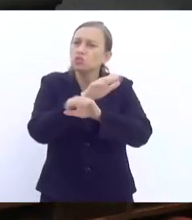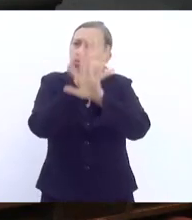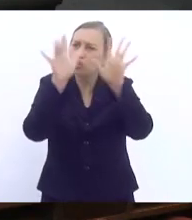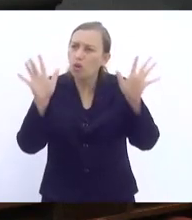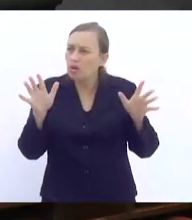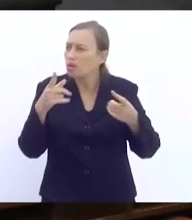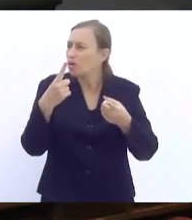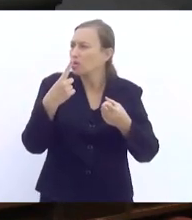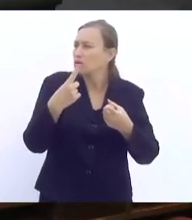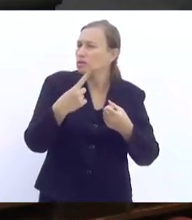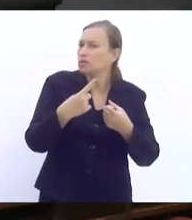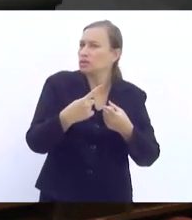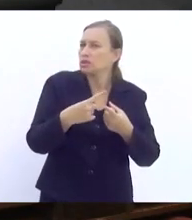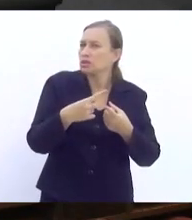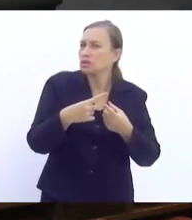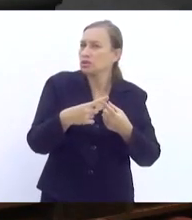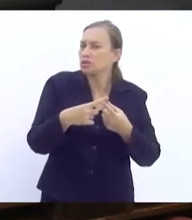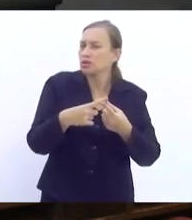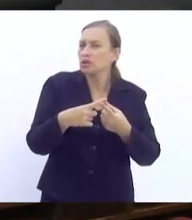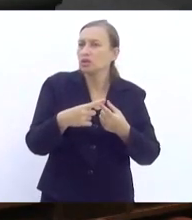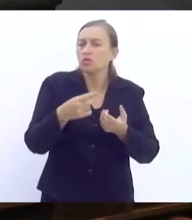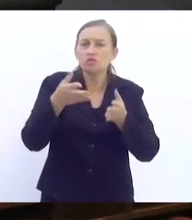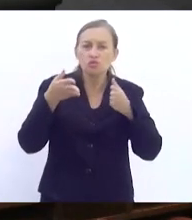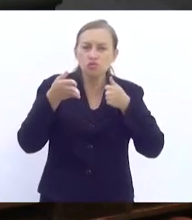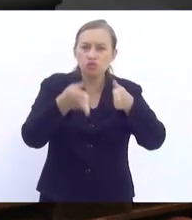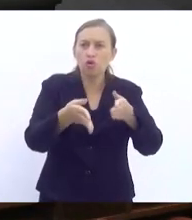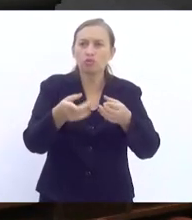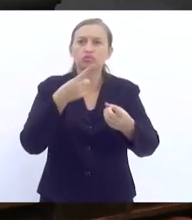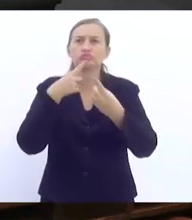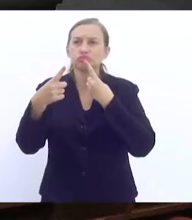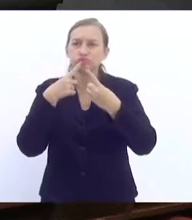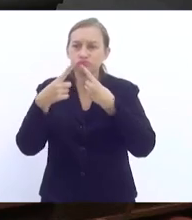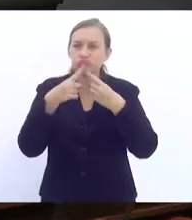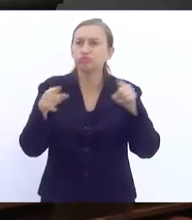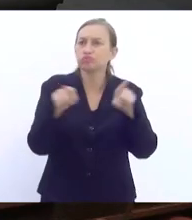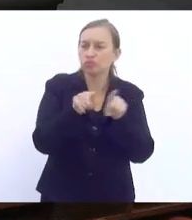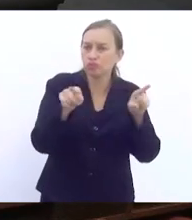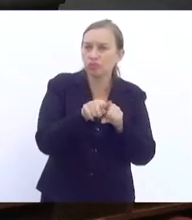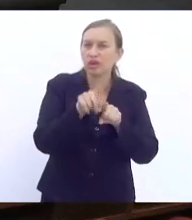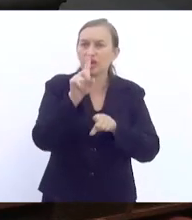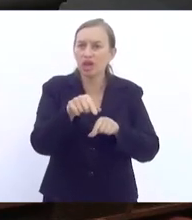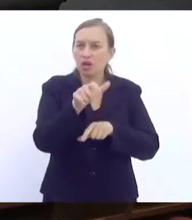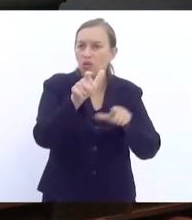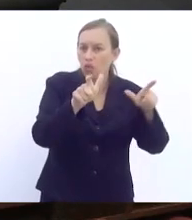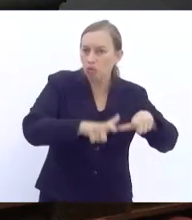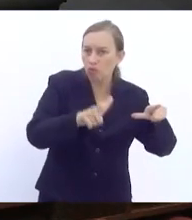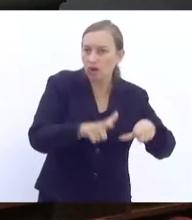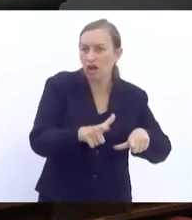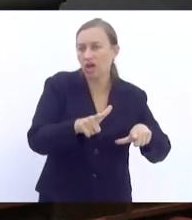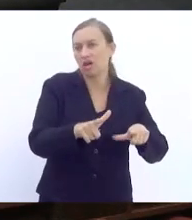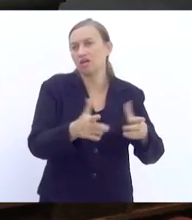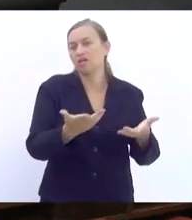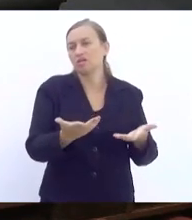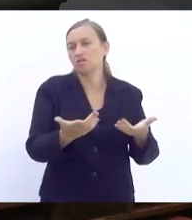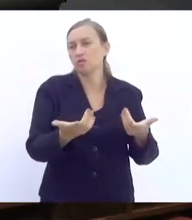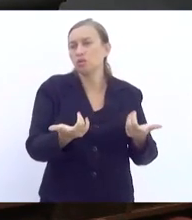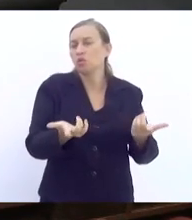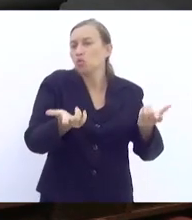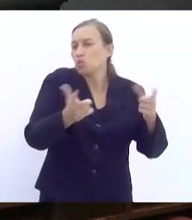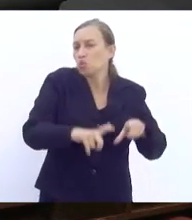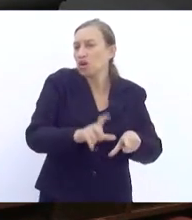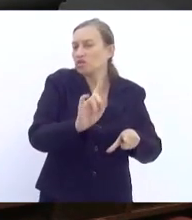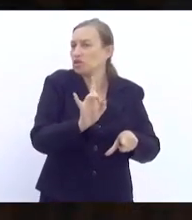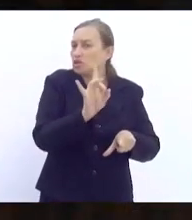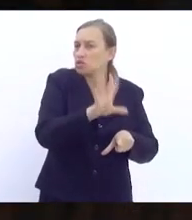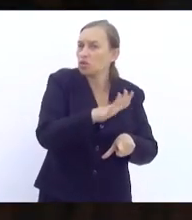que a matriz da nossa discussão também é o território. E o território não é só um